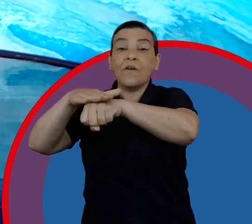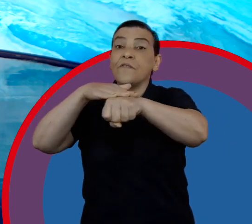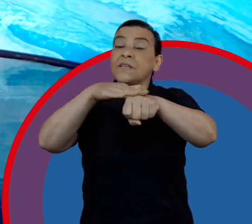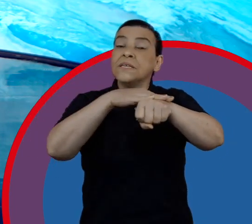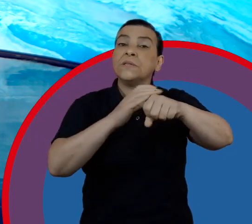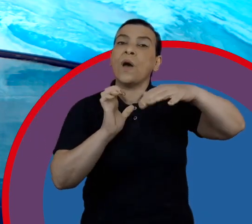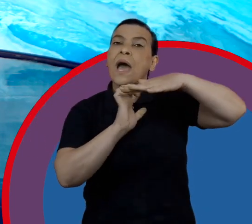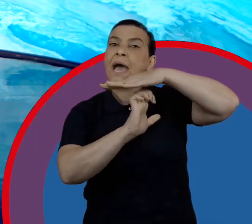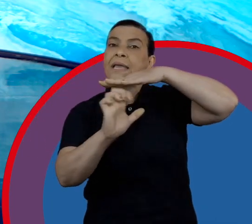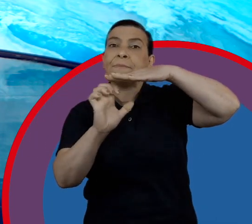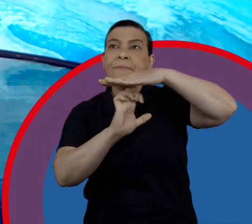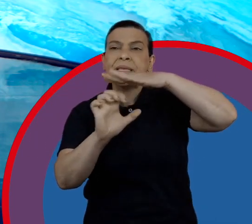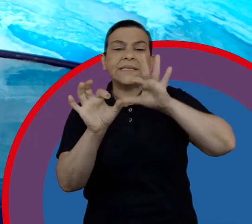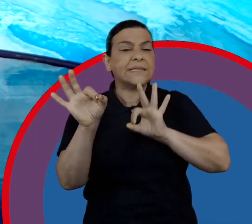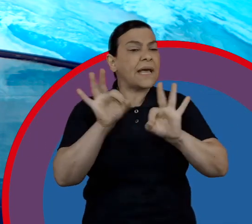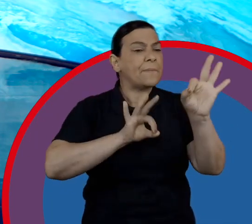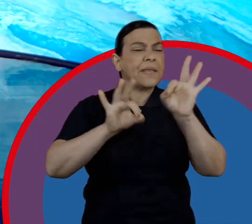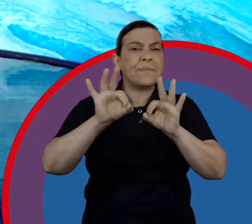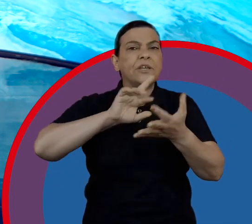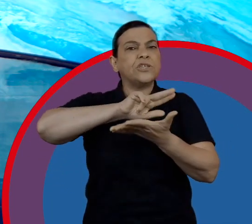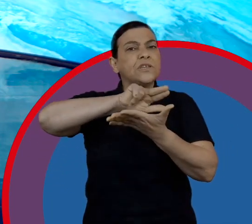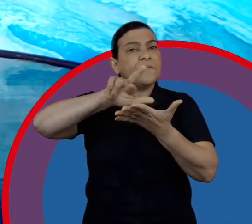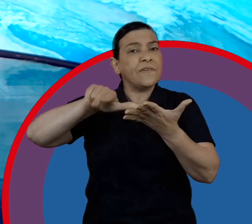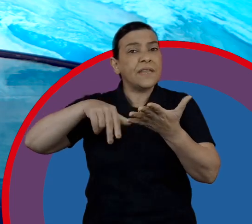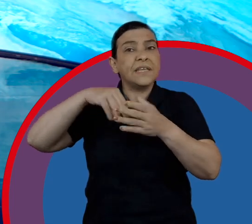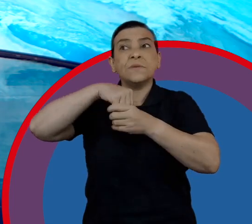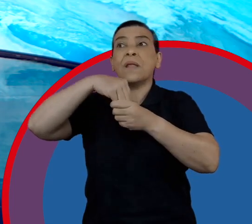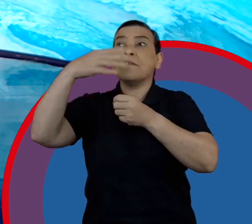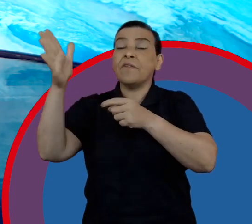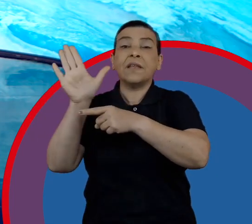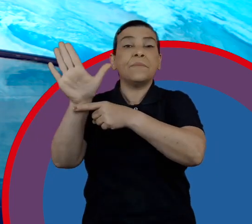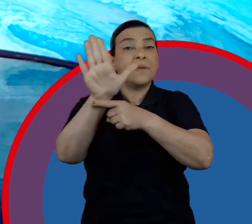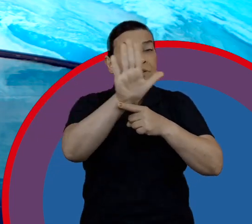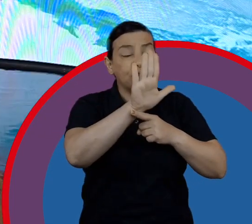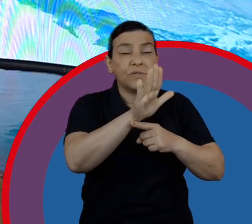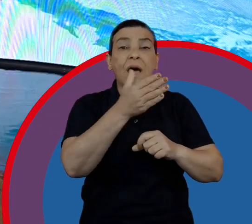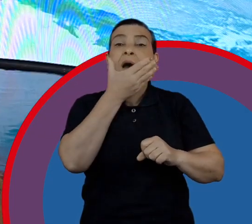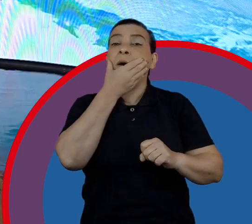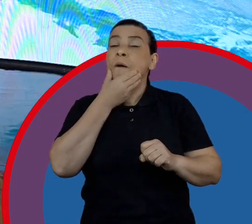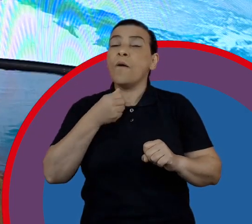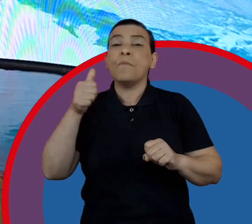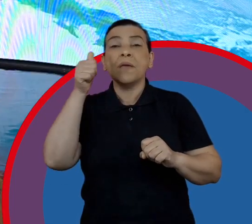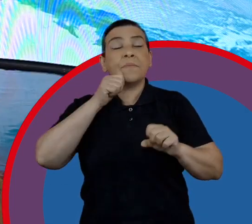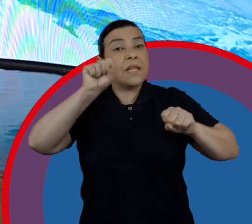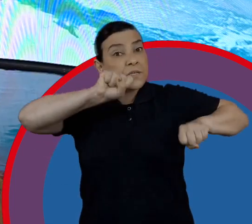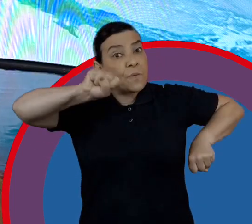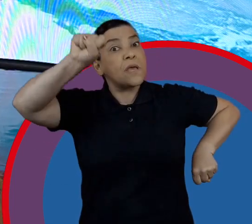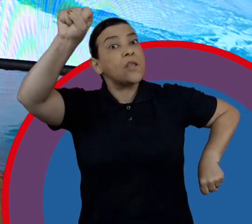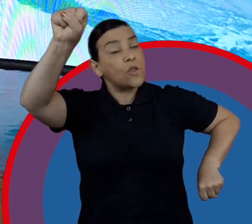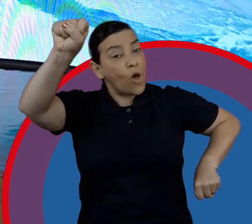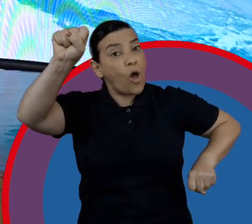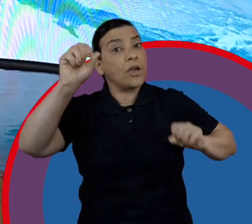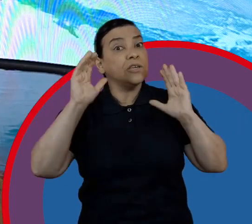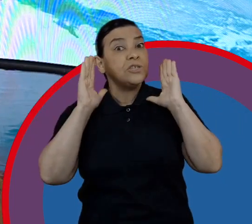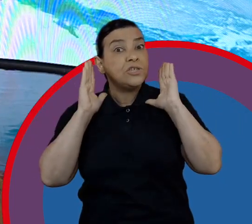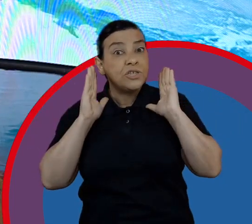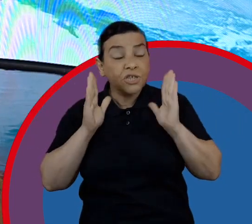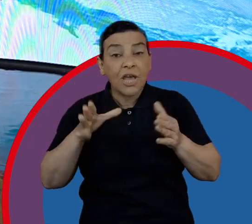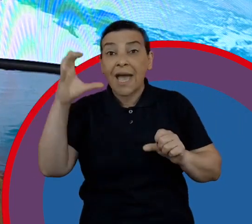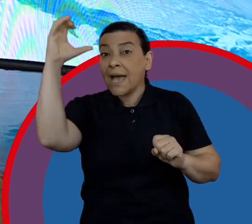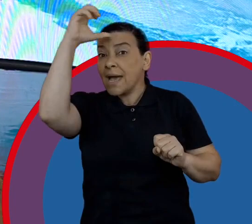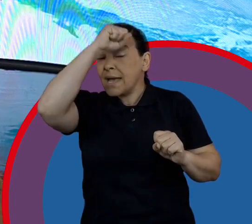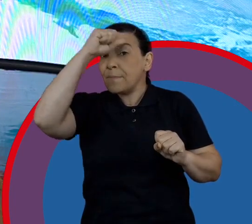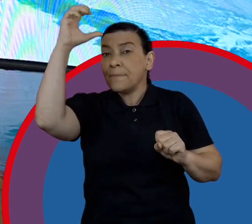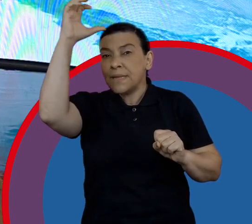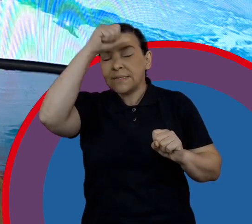fazendo para fora. São inúmeros os exemplos de super-heróis e super-heroínas que têm feito do uso do conhecimento que tem